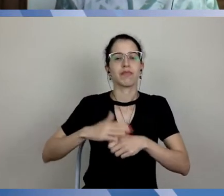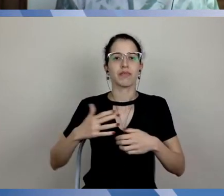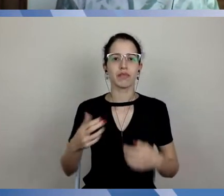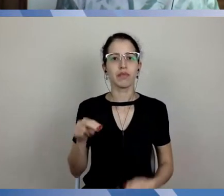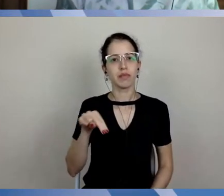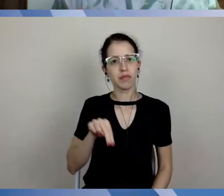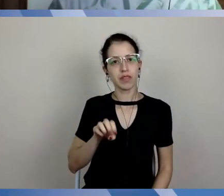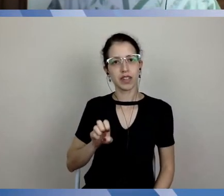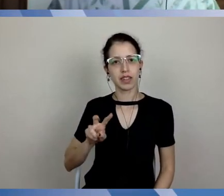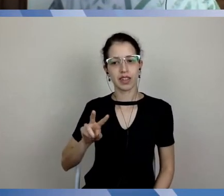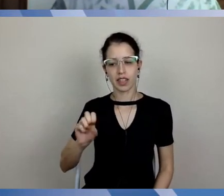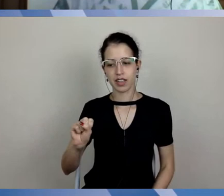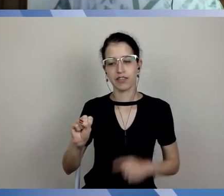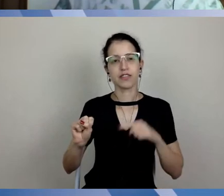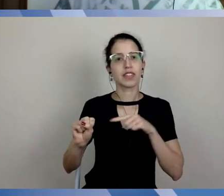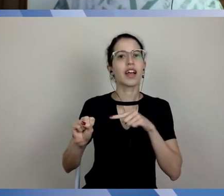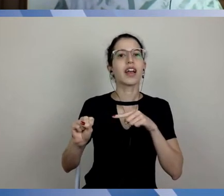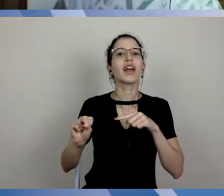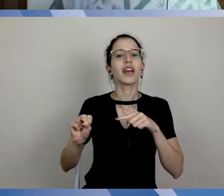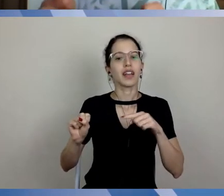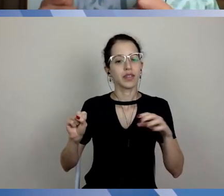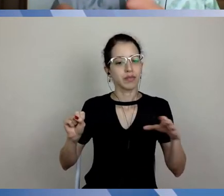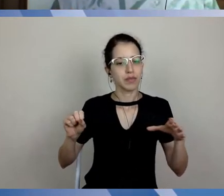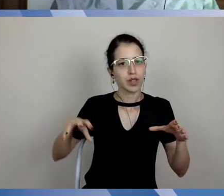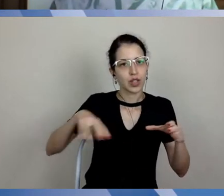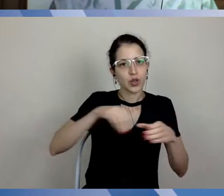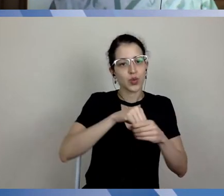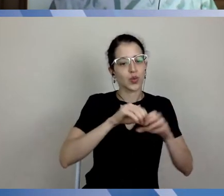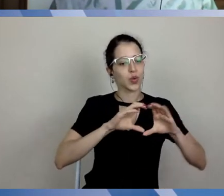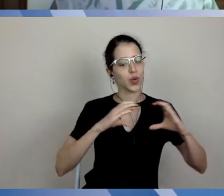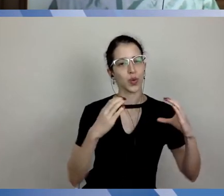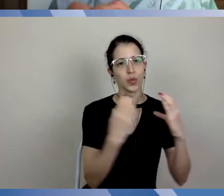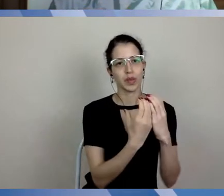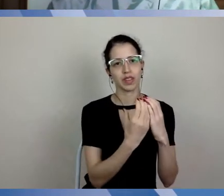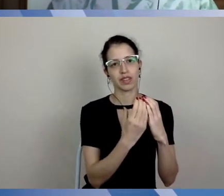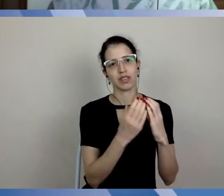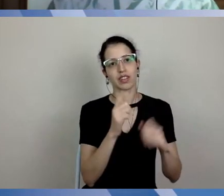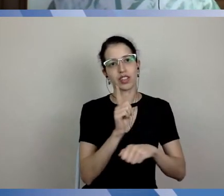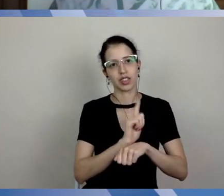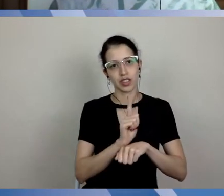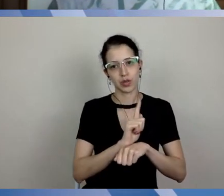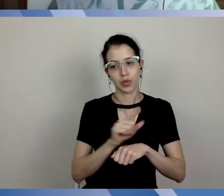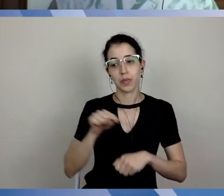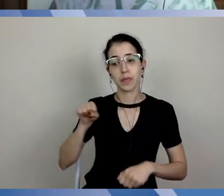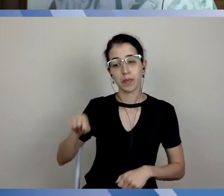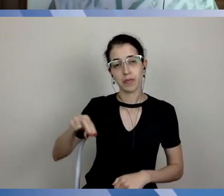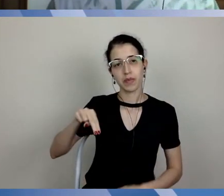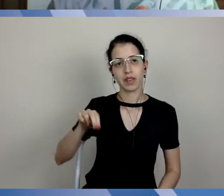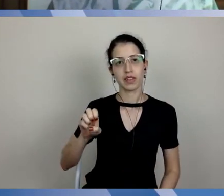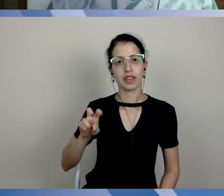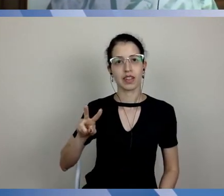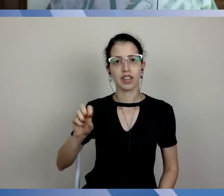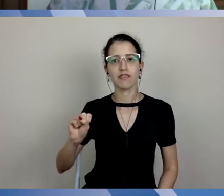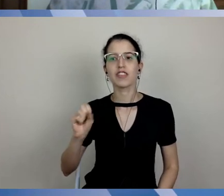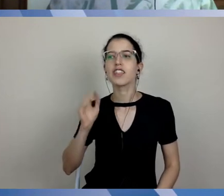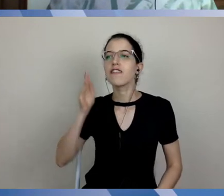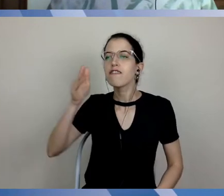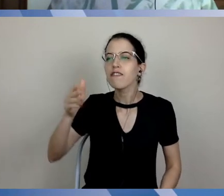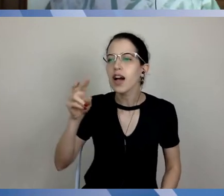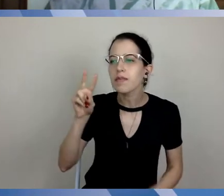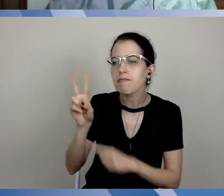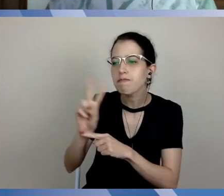do Comitê Gestor. Então, o Neves é que vai a campo fazer a vigilância epidemiológica, é